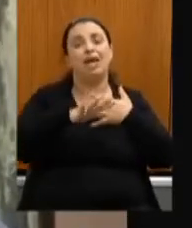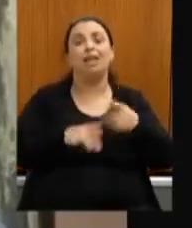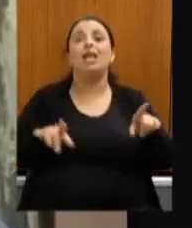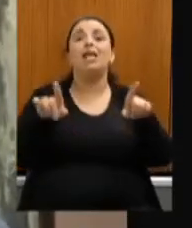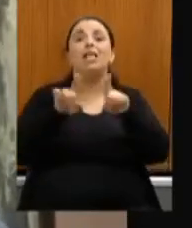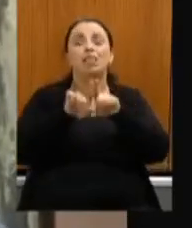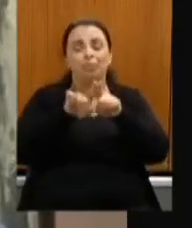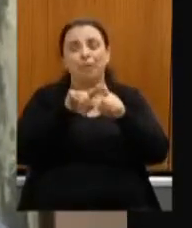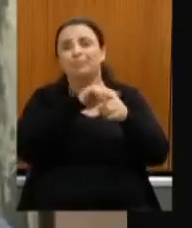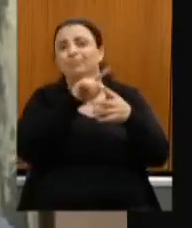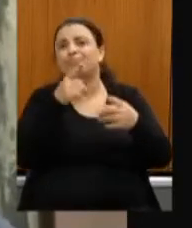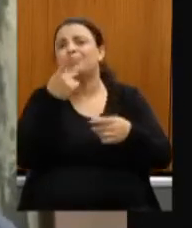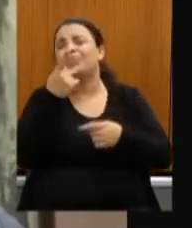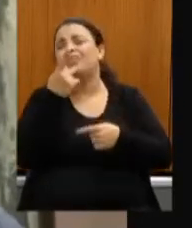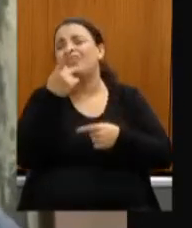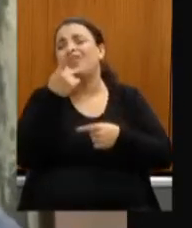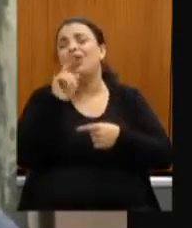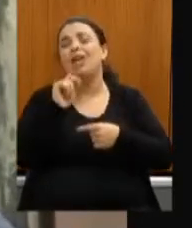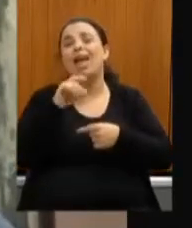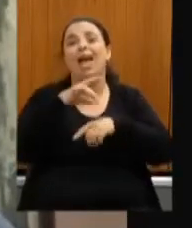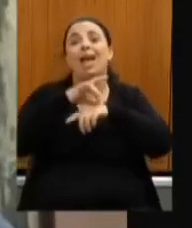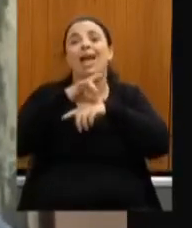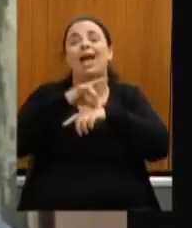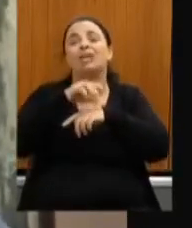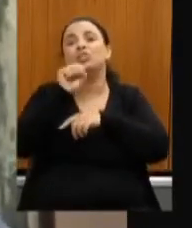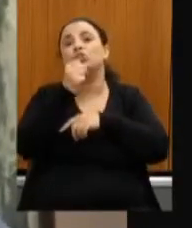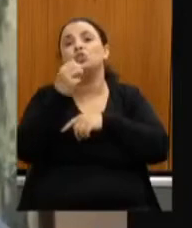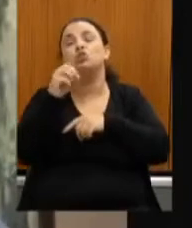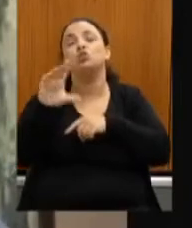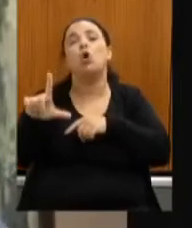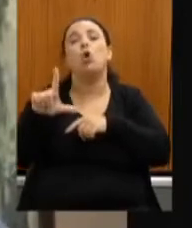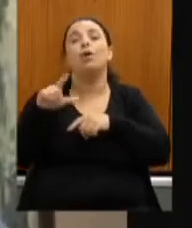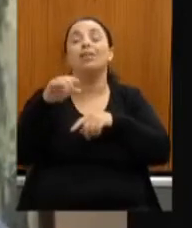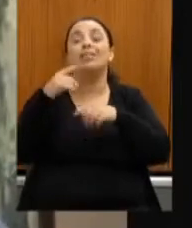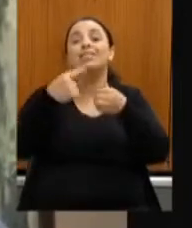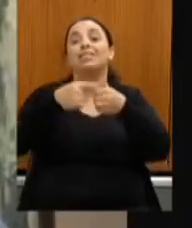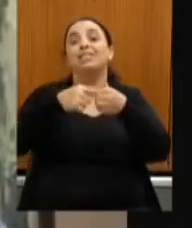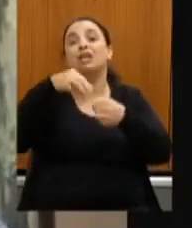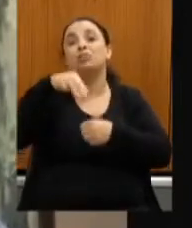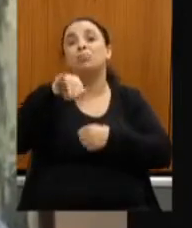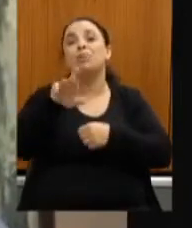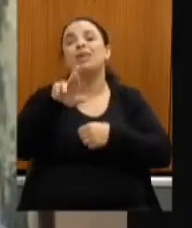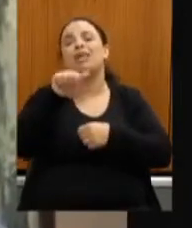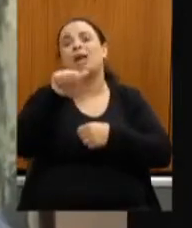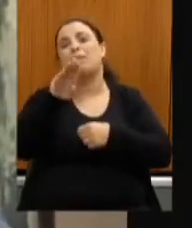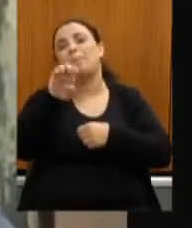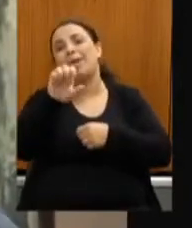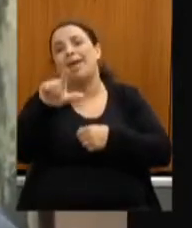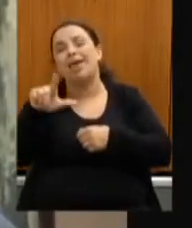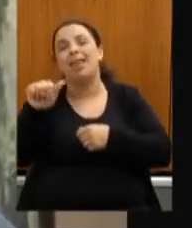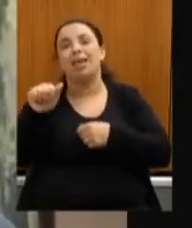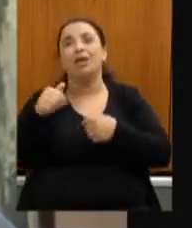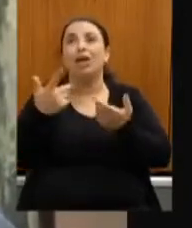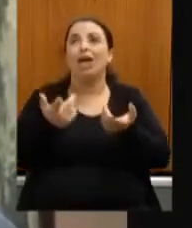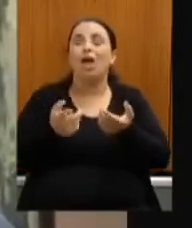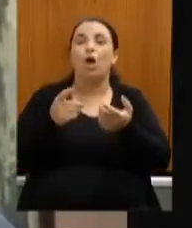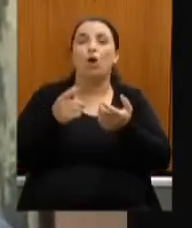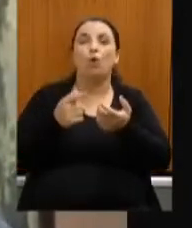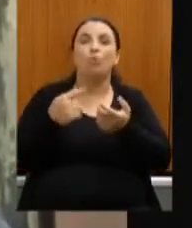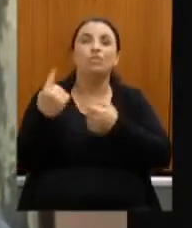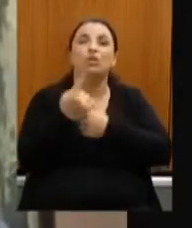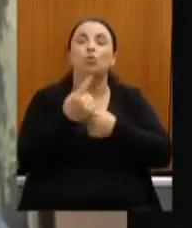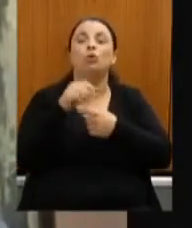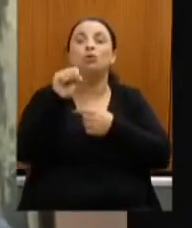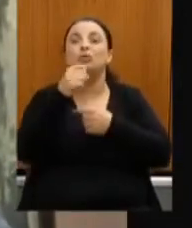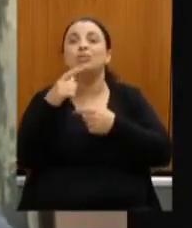Mirabela do circuito da cachaça lá de de Salinas né a estrada real de Grão Mogol